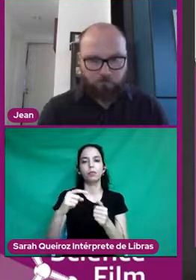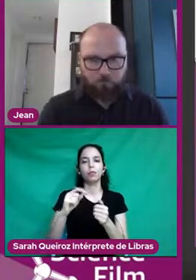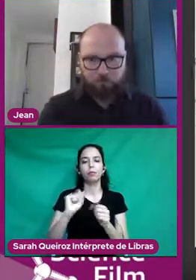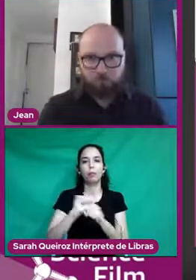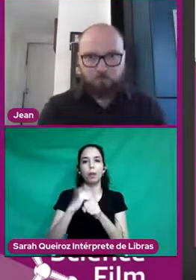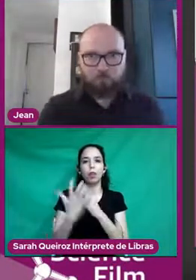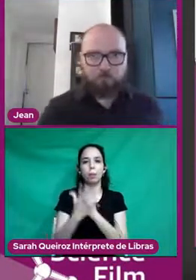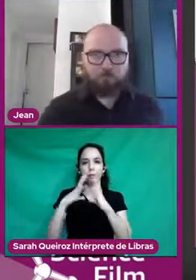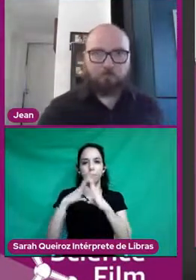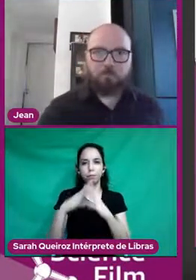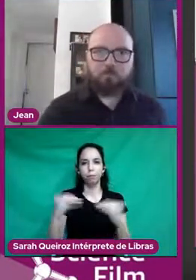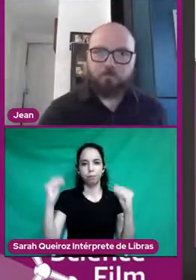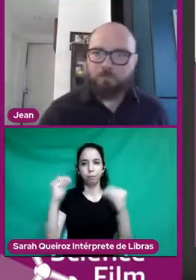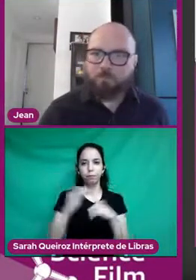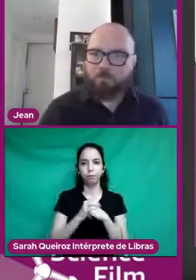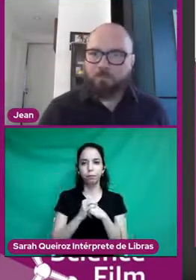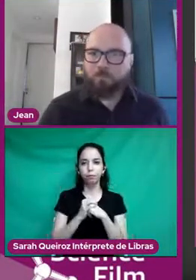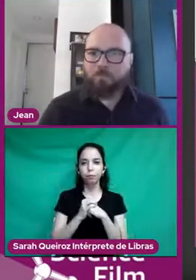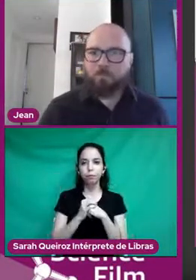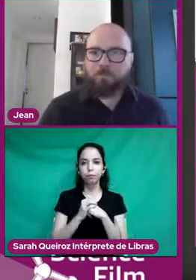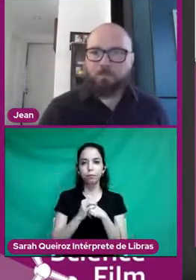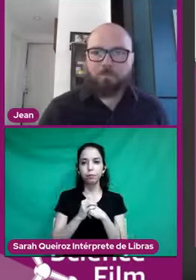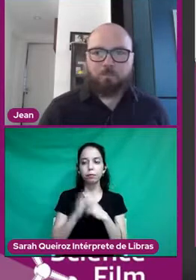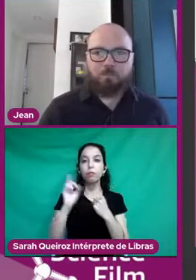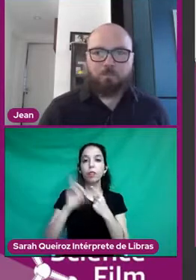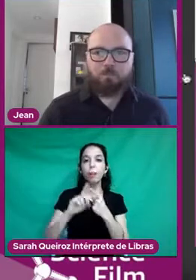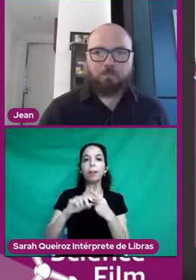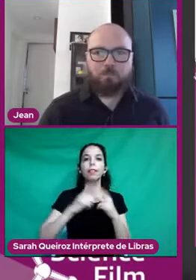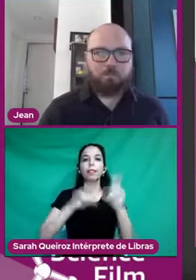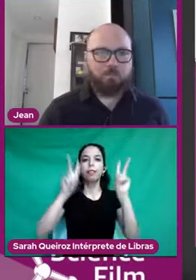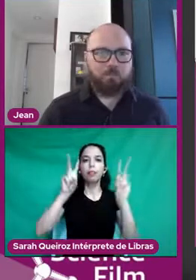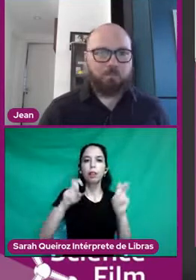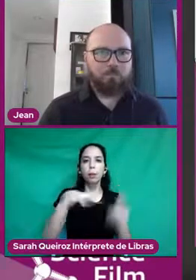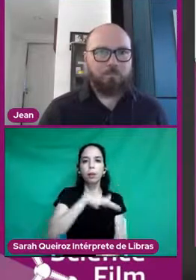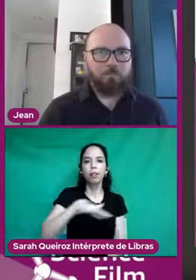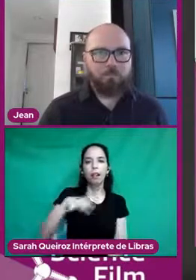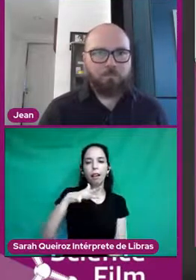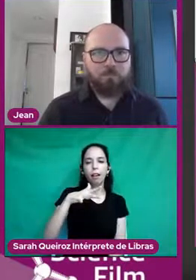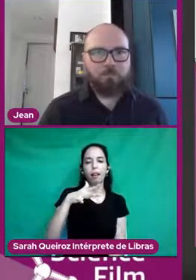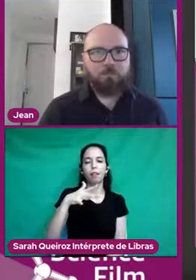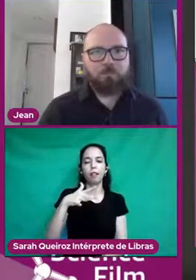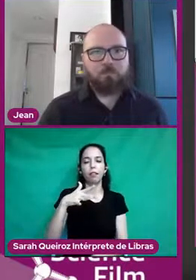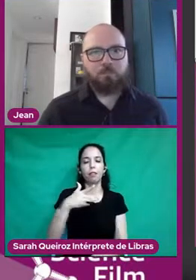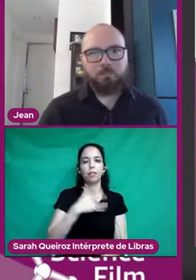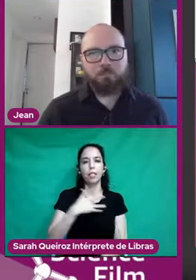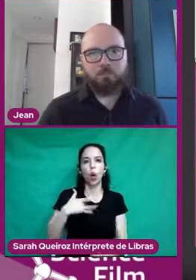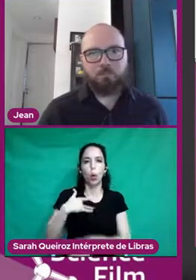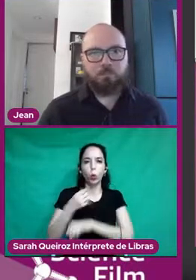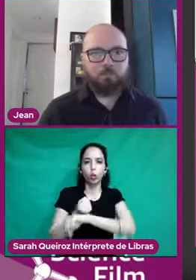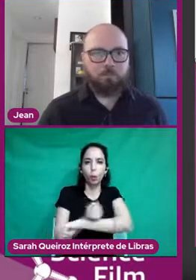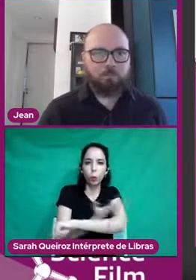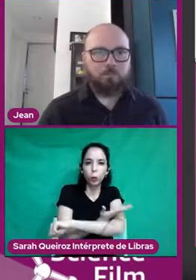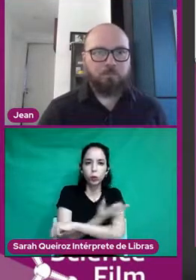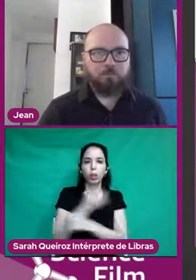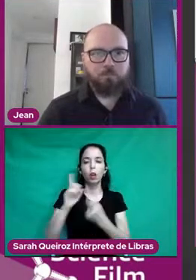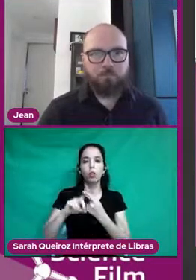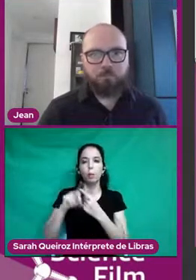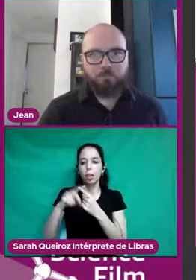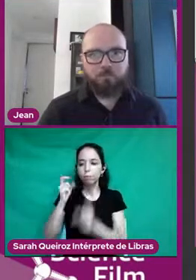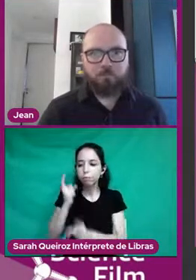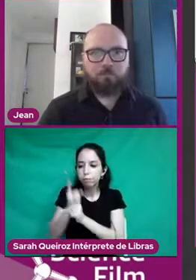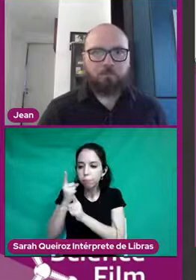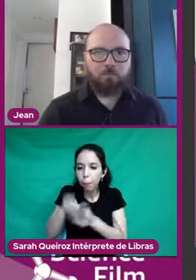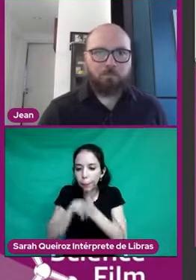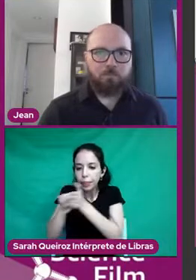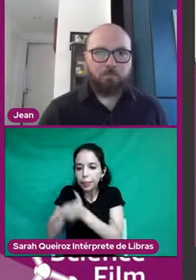Temos temas voltados para a saúde emocional, para a descoberta científica, espacial,